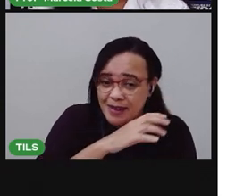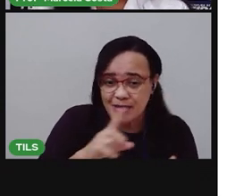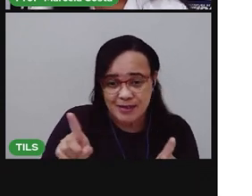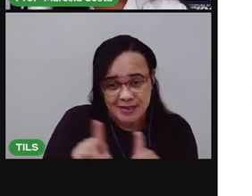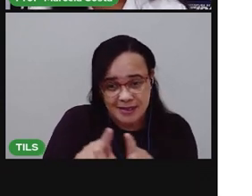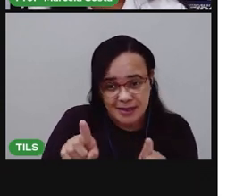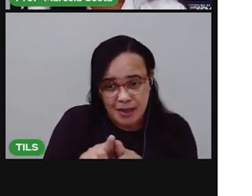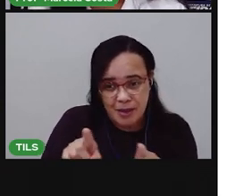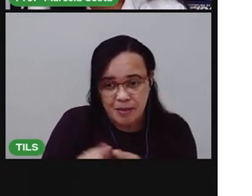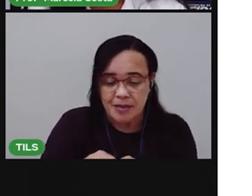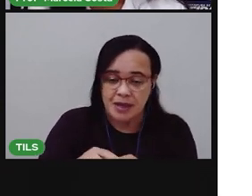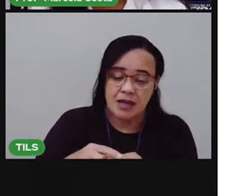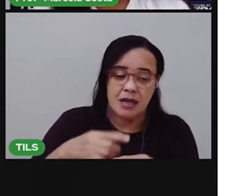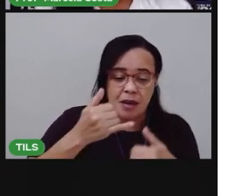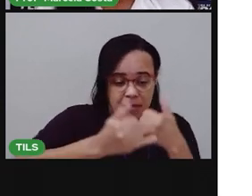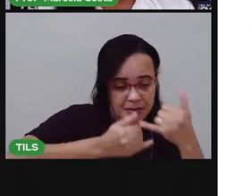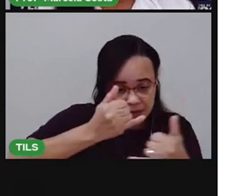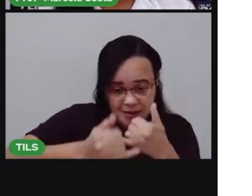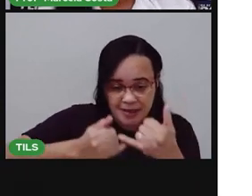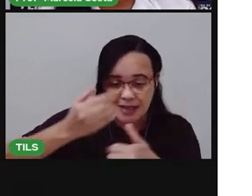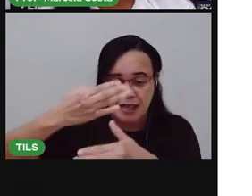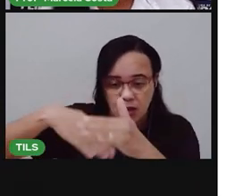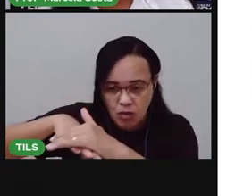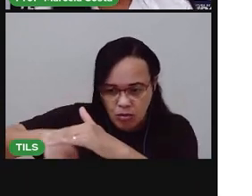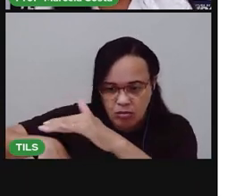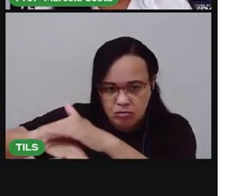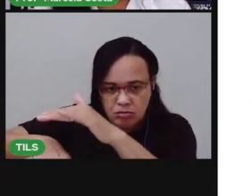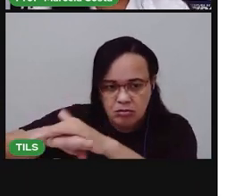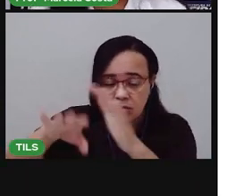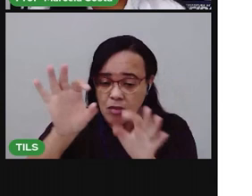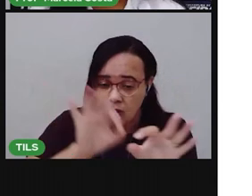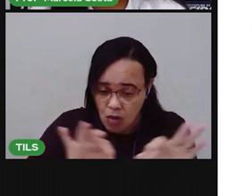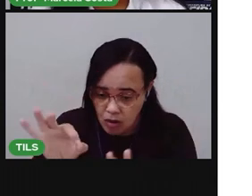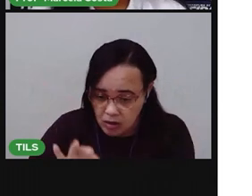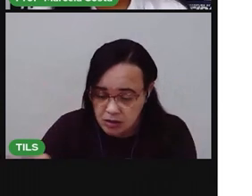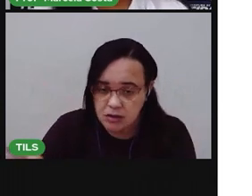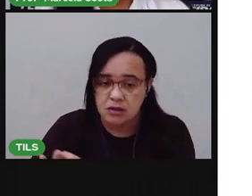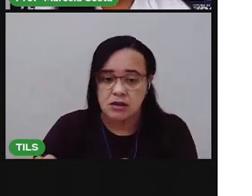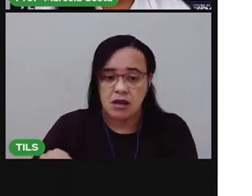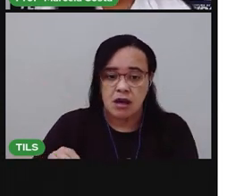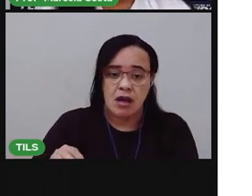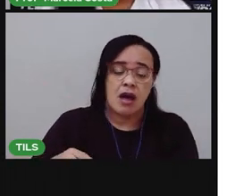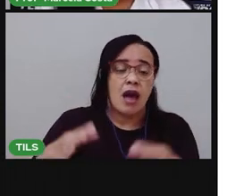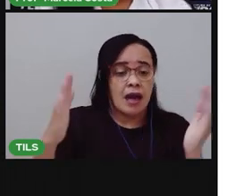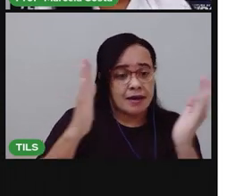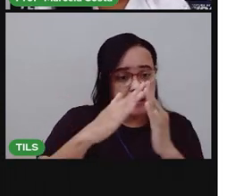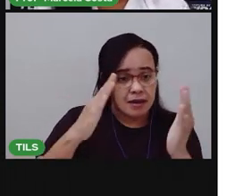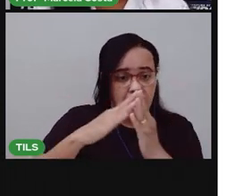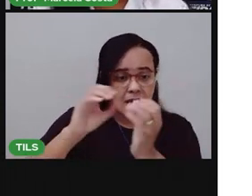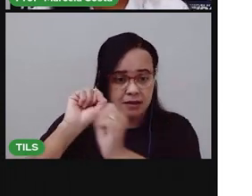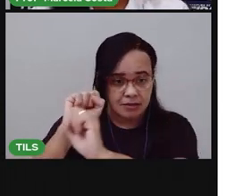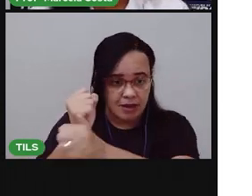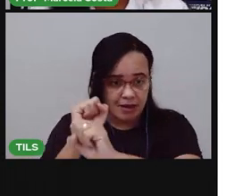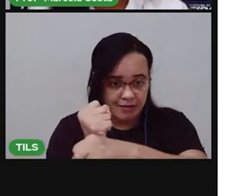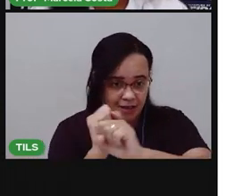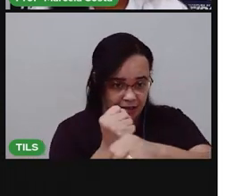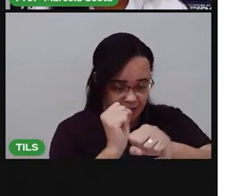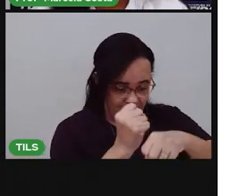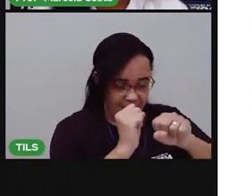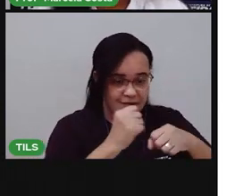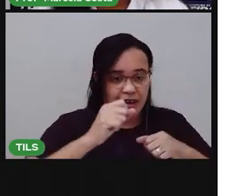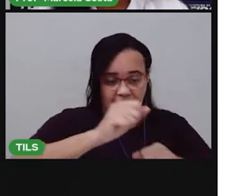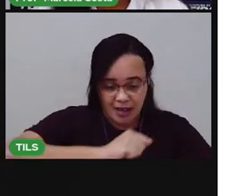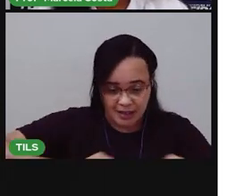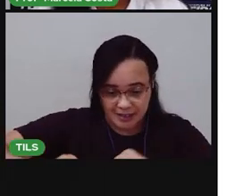ajudar nas tarefas leves, como lavar os pratos, barrer a casa, fazer também a sua